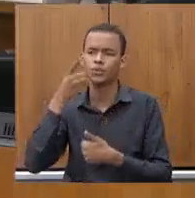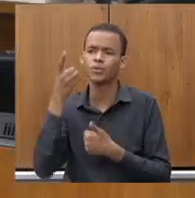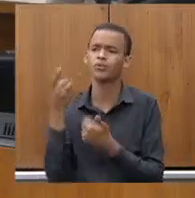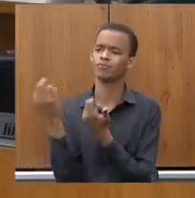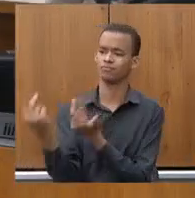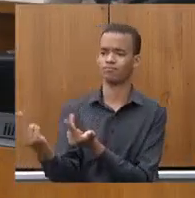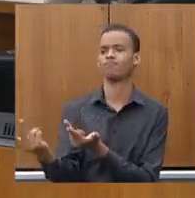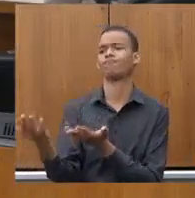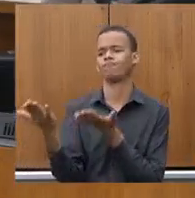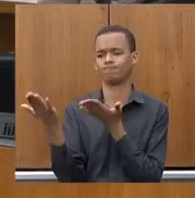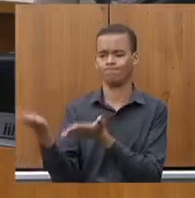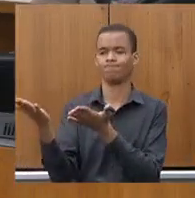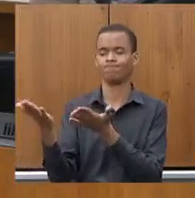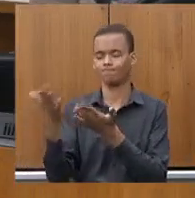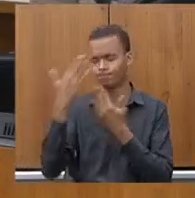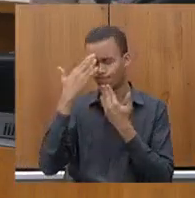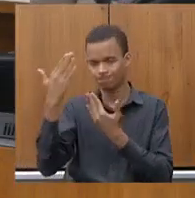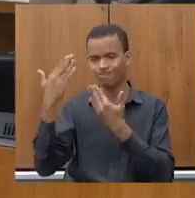senhor. Obrigado.